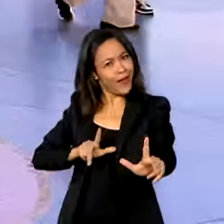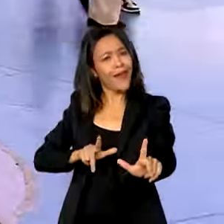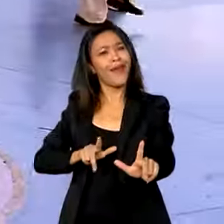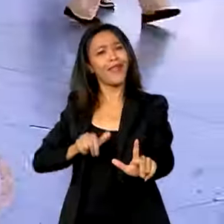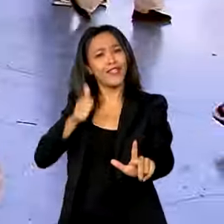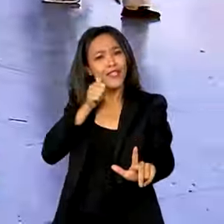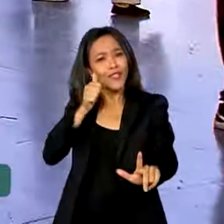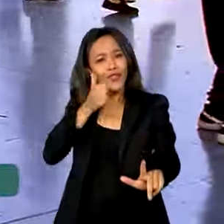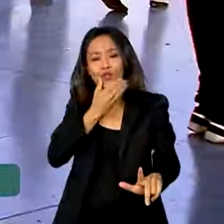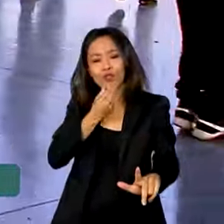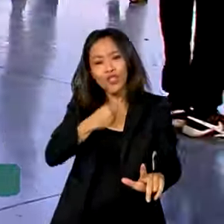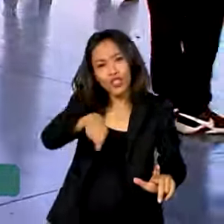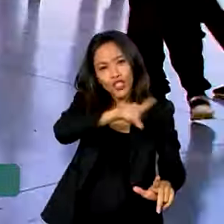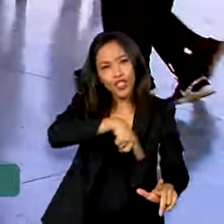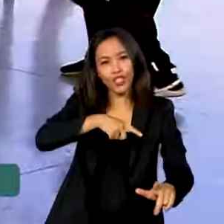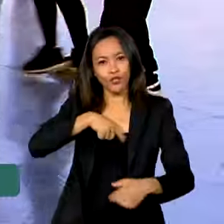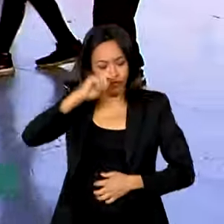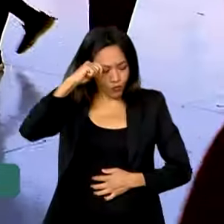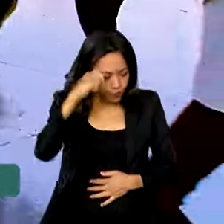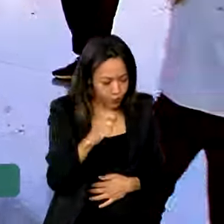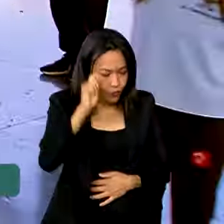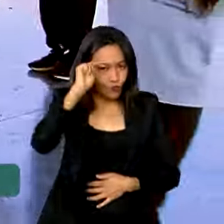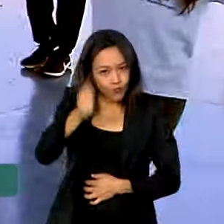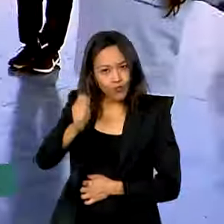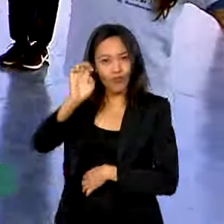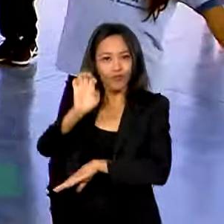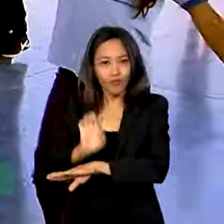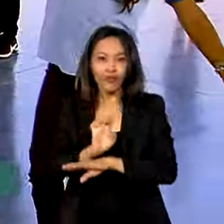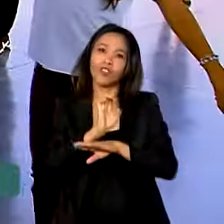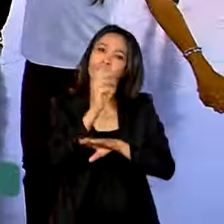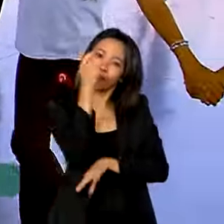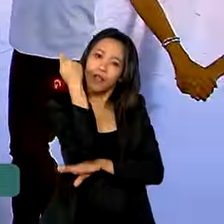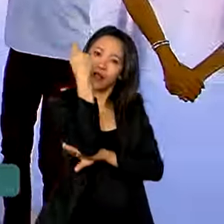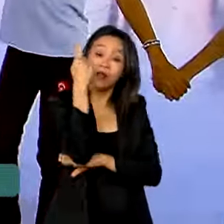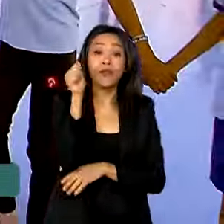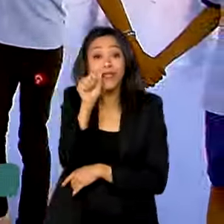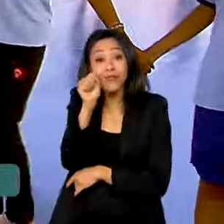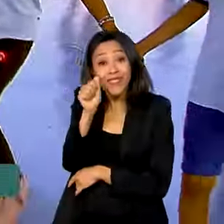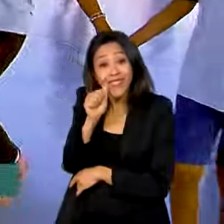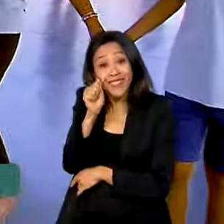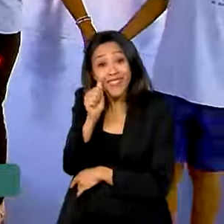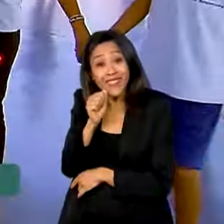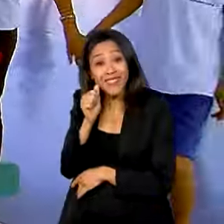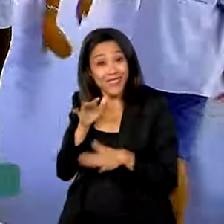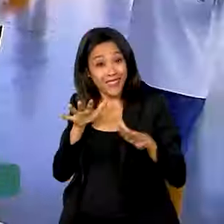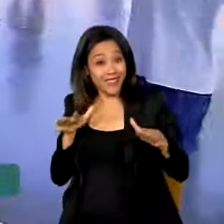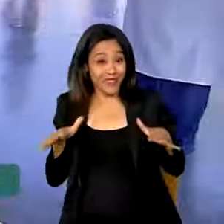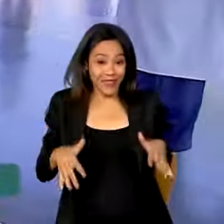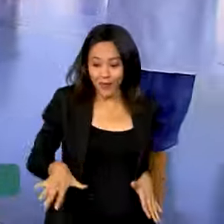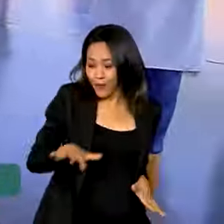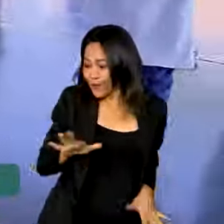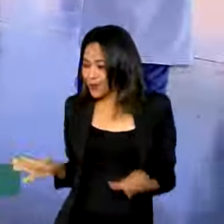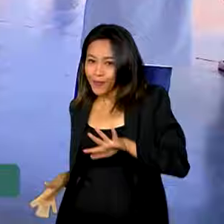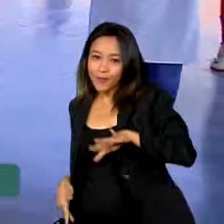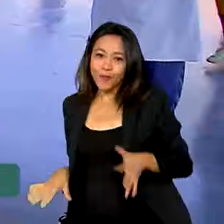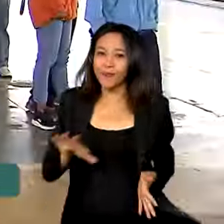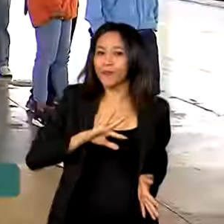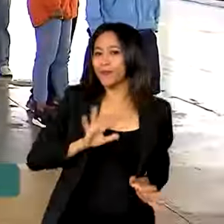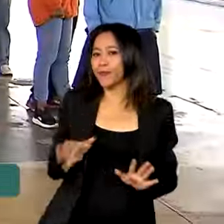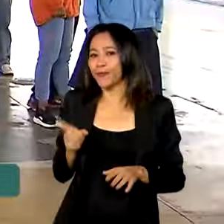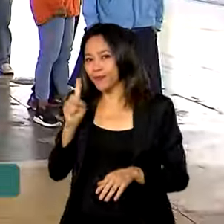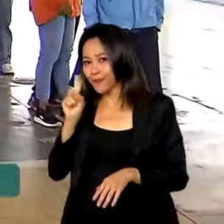meninos vão estar com os trajes típicos de gaúcho, de bombacha e as meninas vestidas de prenda, balançando suas saias.